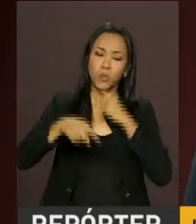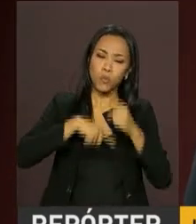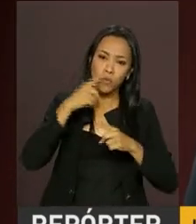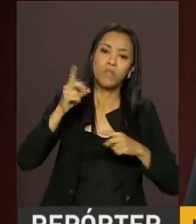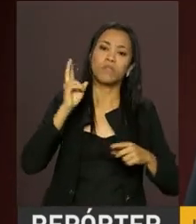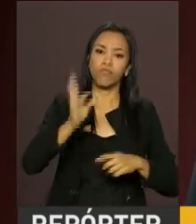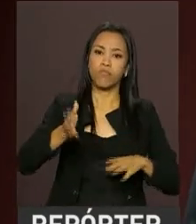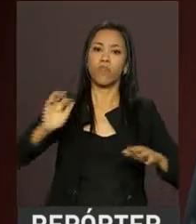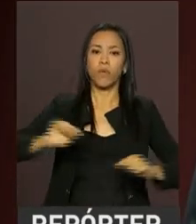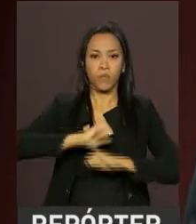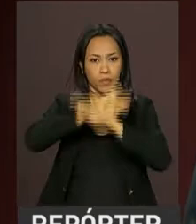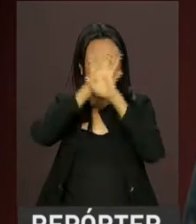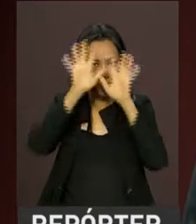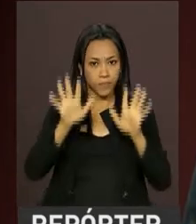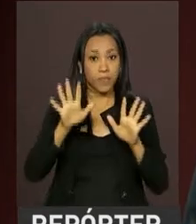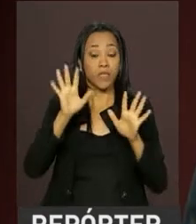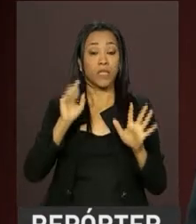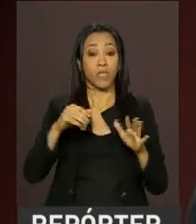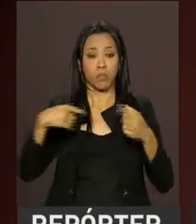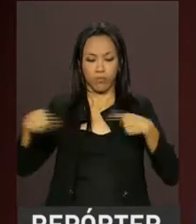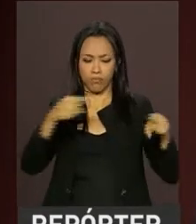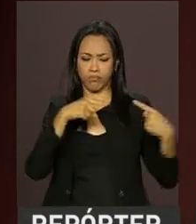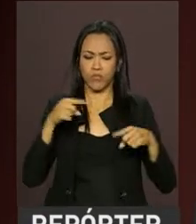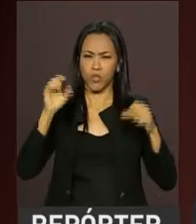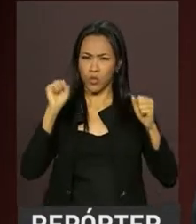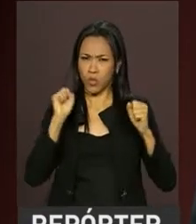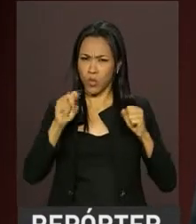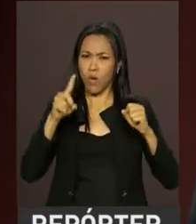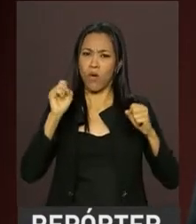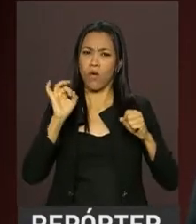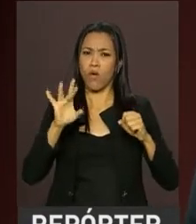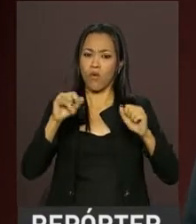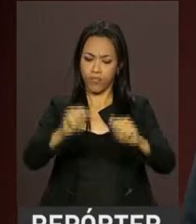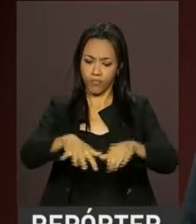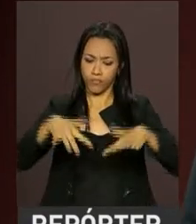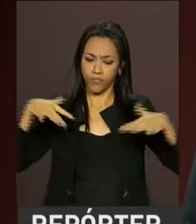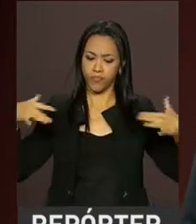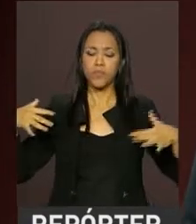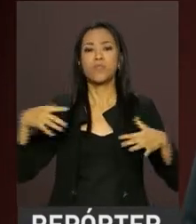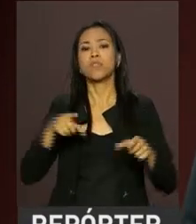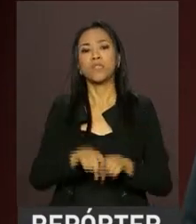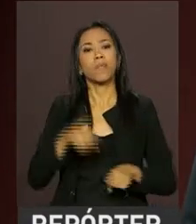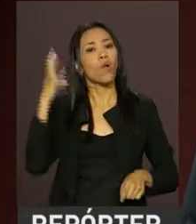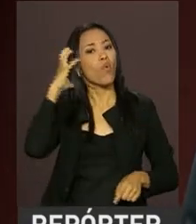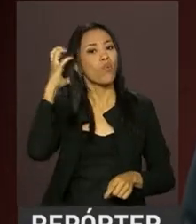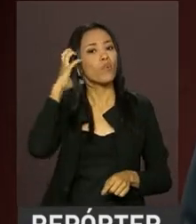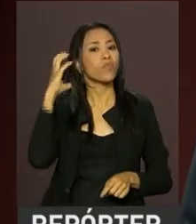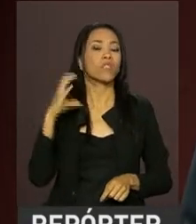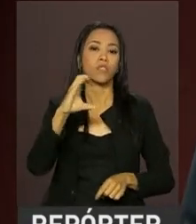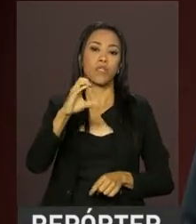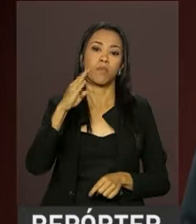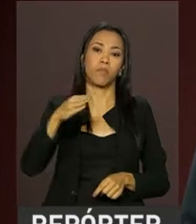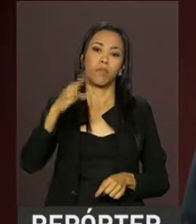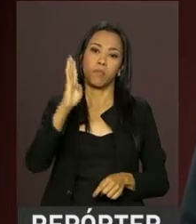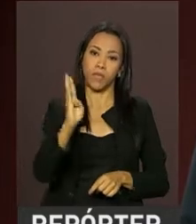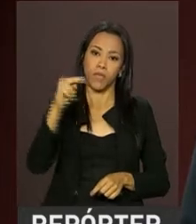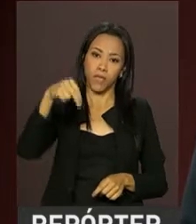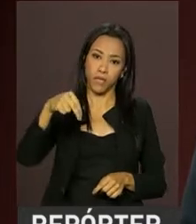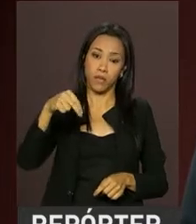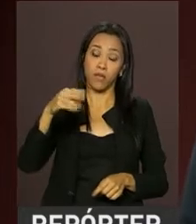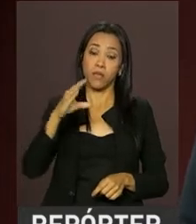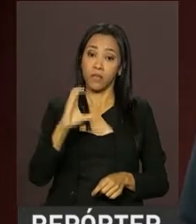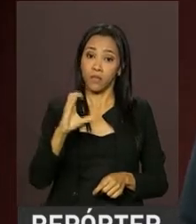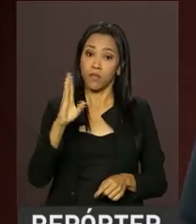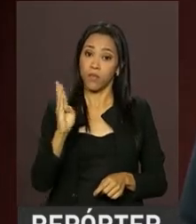esclarecidas e o debate não se limitou ao auditório onde foi realizado. Ouvintes da Rádio CBN que acompanharam o programa em todo o